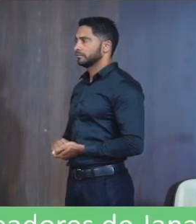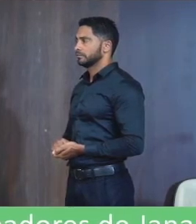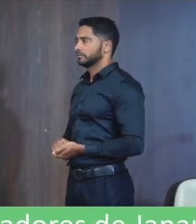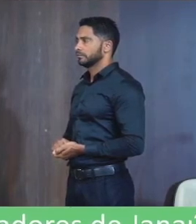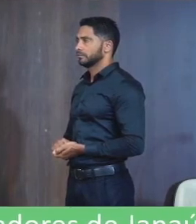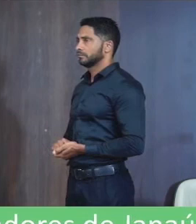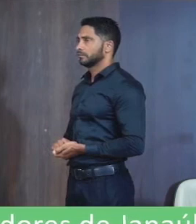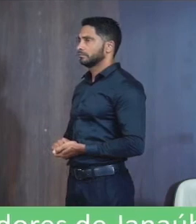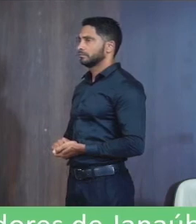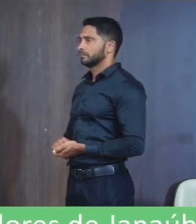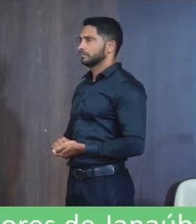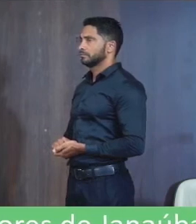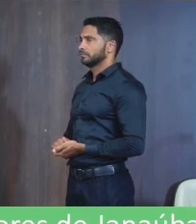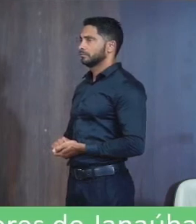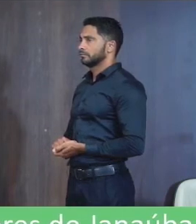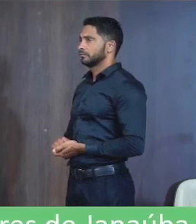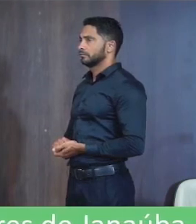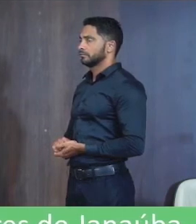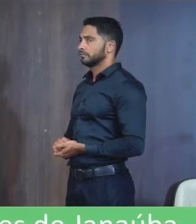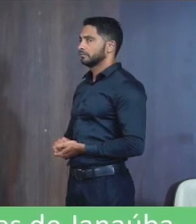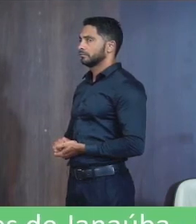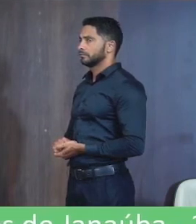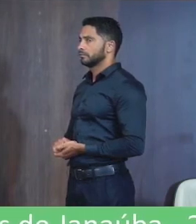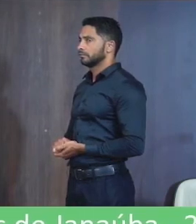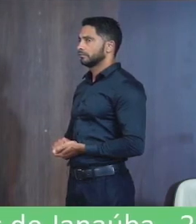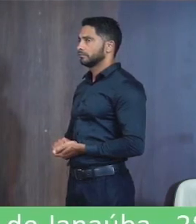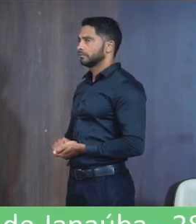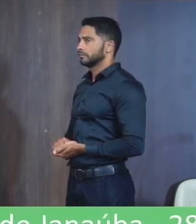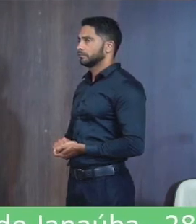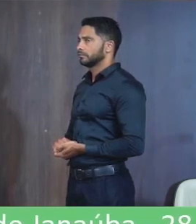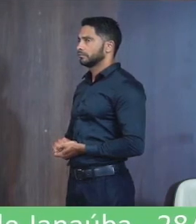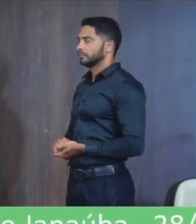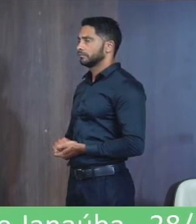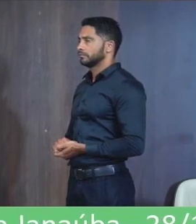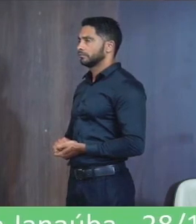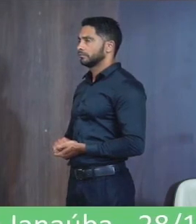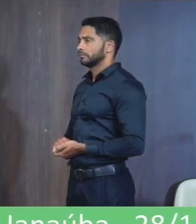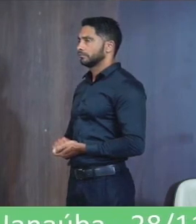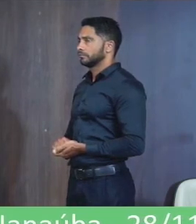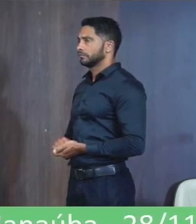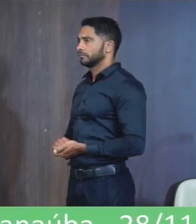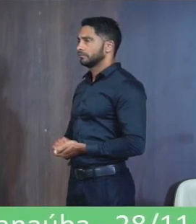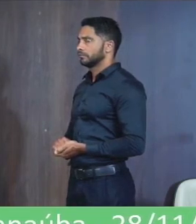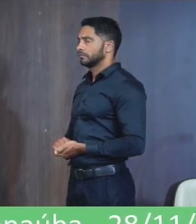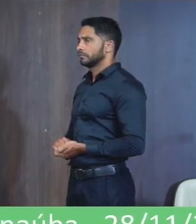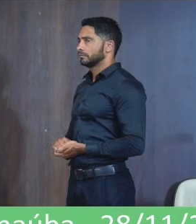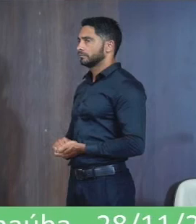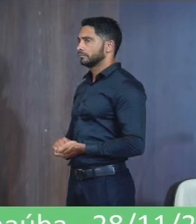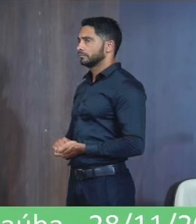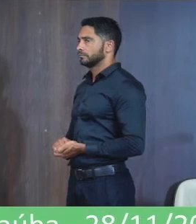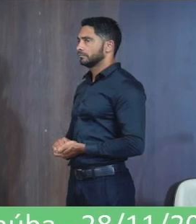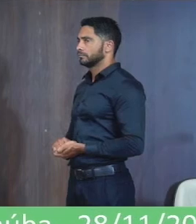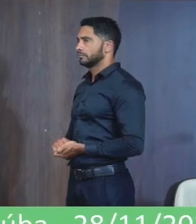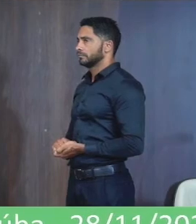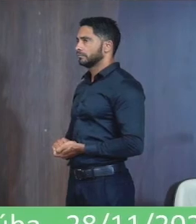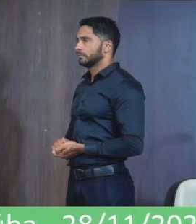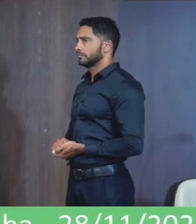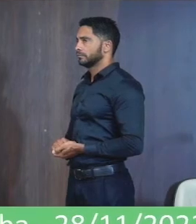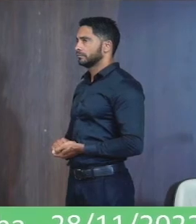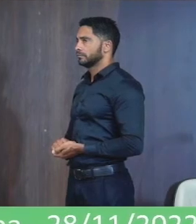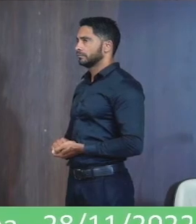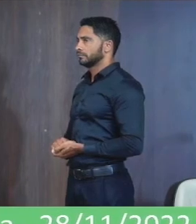retratar A suavidade Dos teus noites Teu vento sopra Balançando os